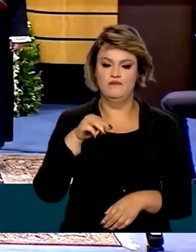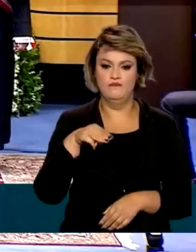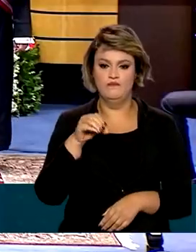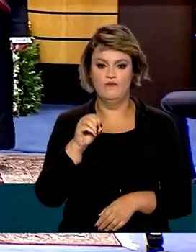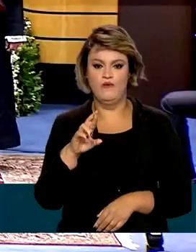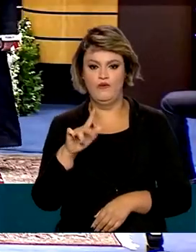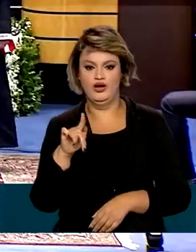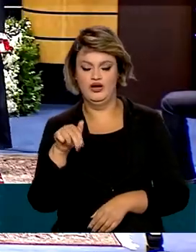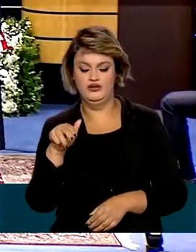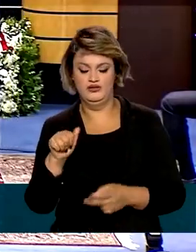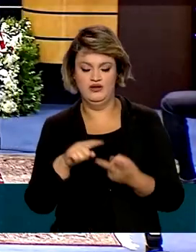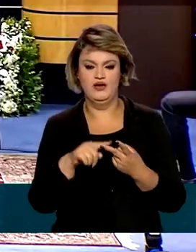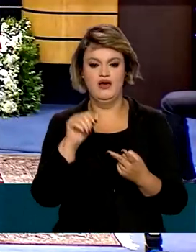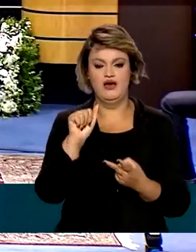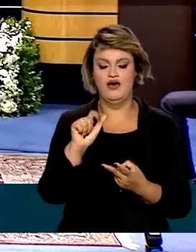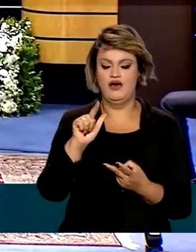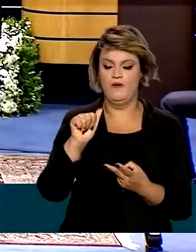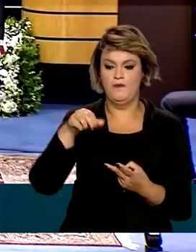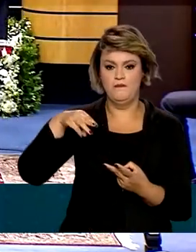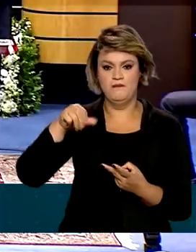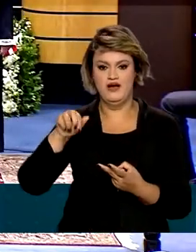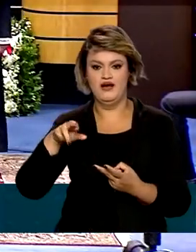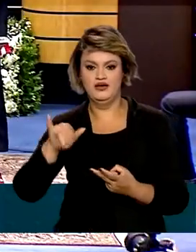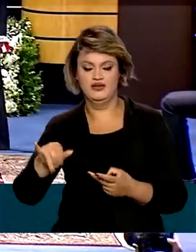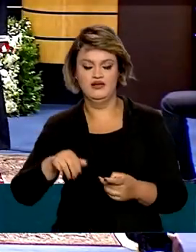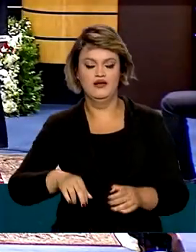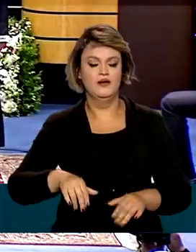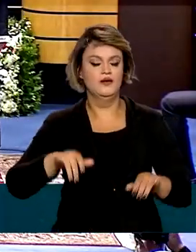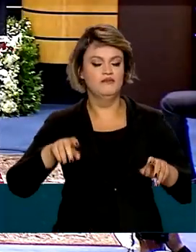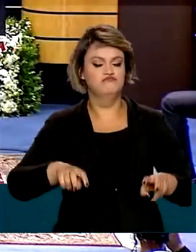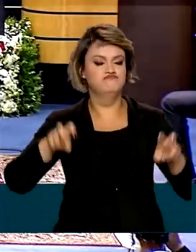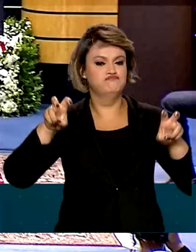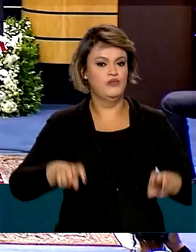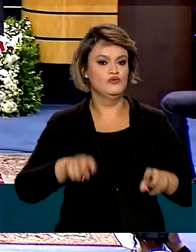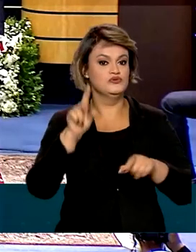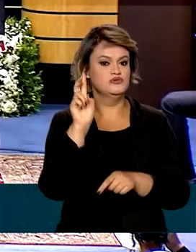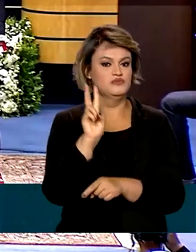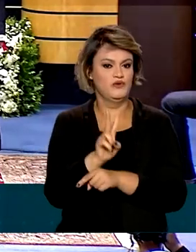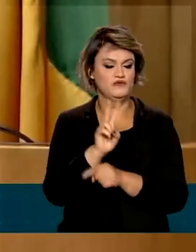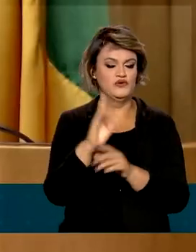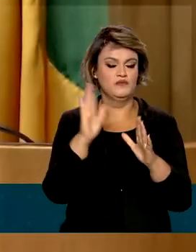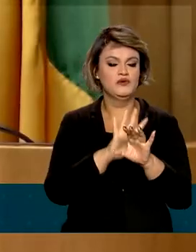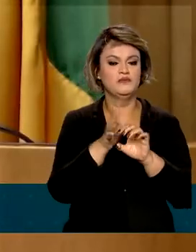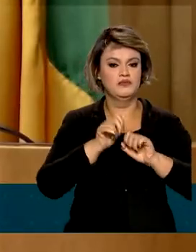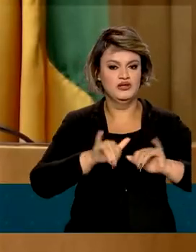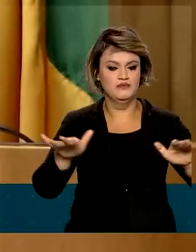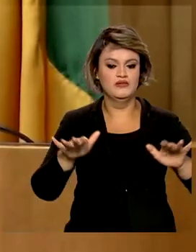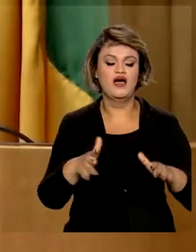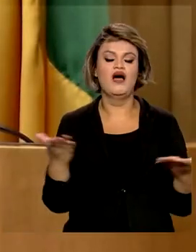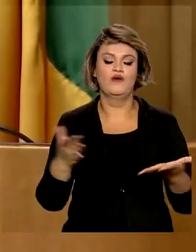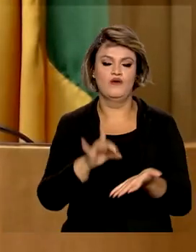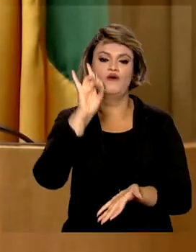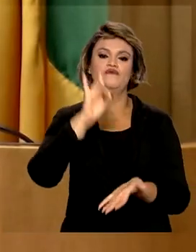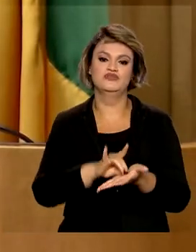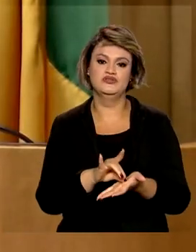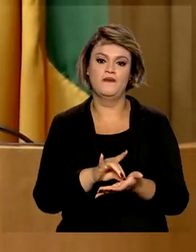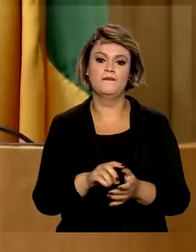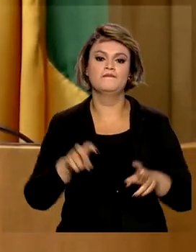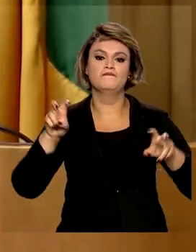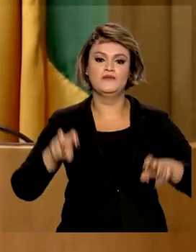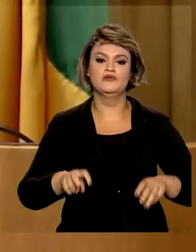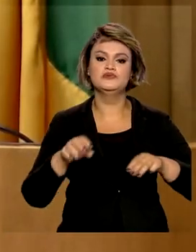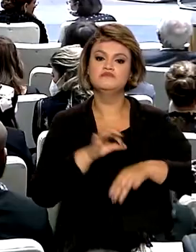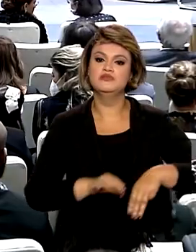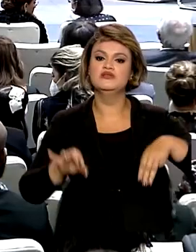Rodrigues e Alberto Balazeiro, que tinham tomado posse provisória durante a pandemia, também foram oficializados como